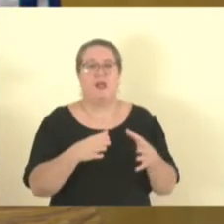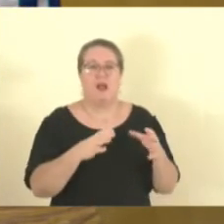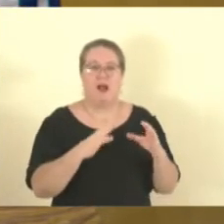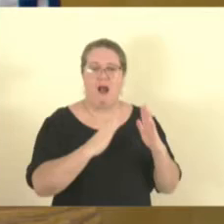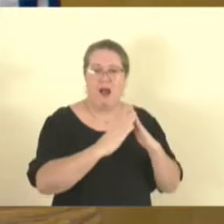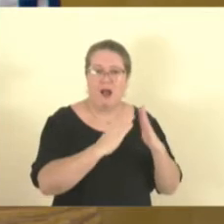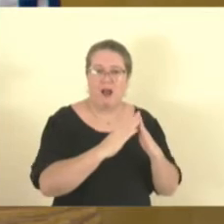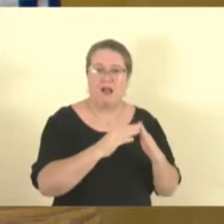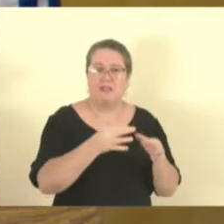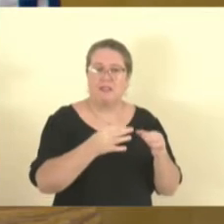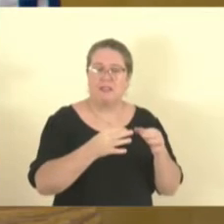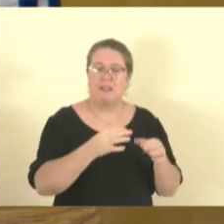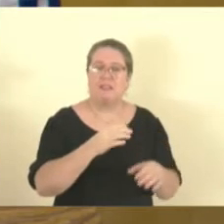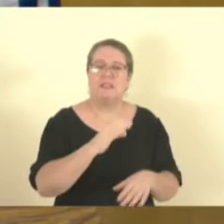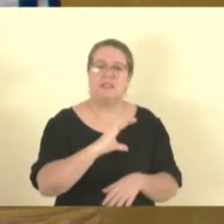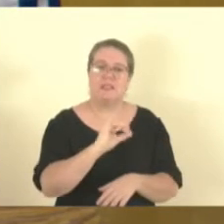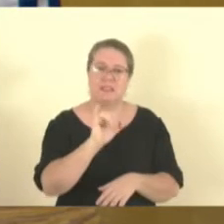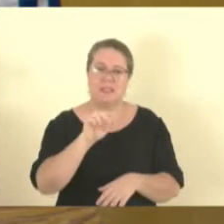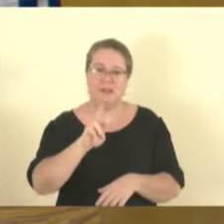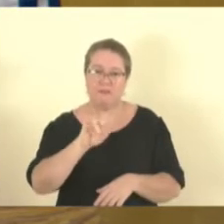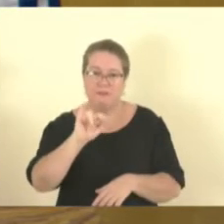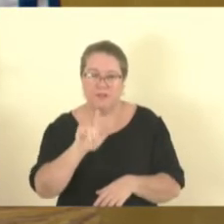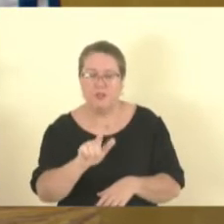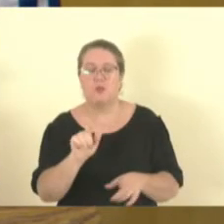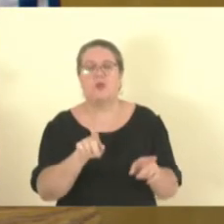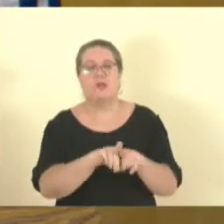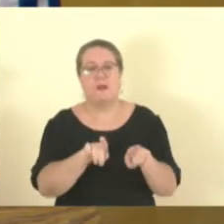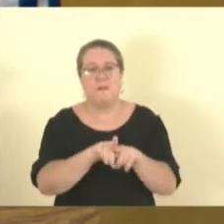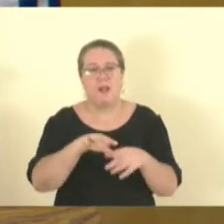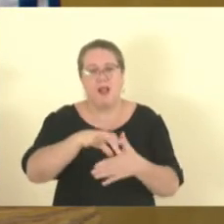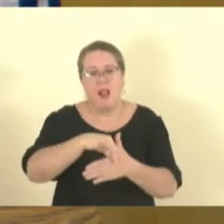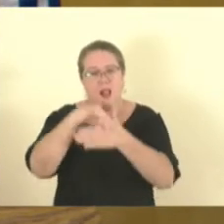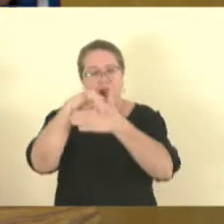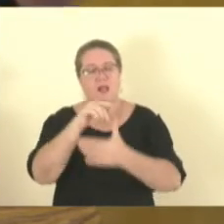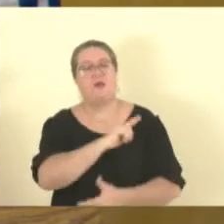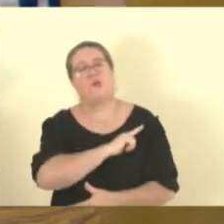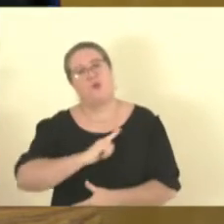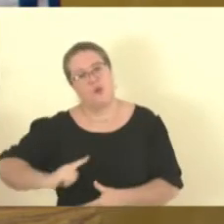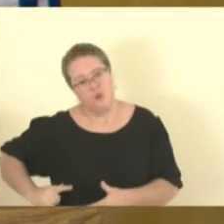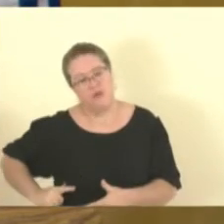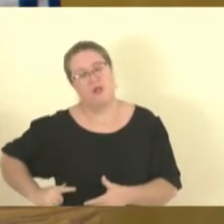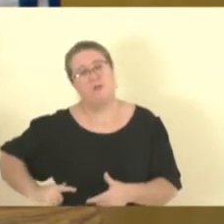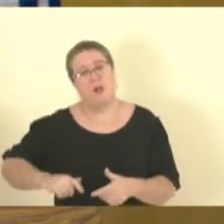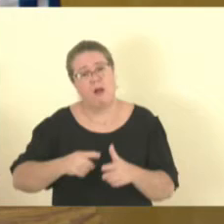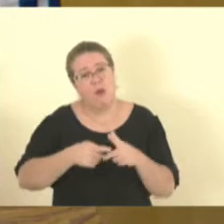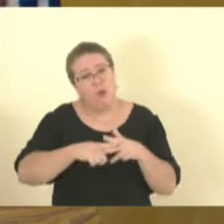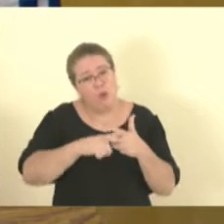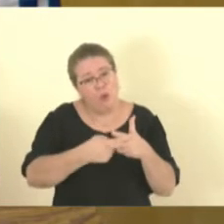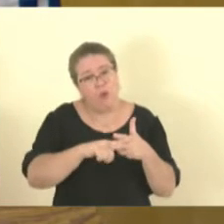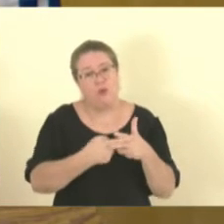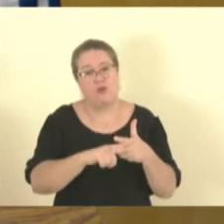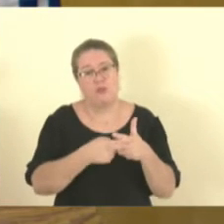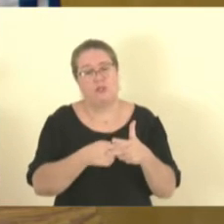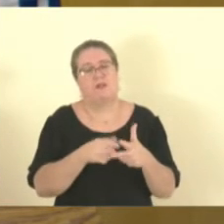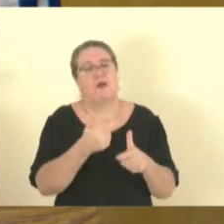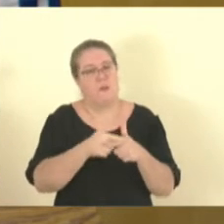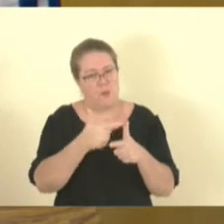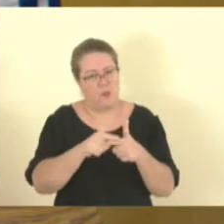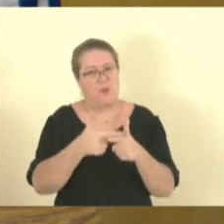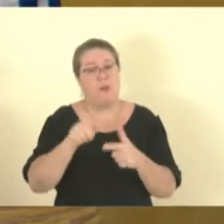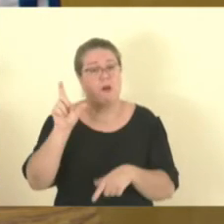contato com o vice-líder do governo, com o líder do governo, para que o governo acerte essa situação, porque não foi culpa dele.